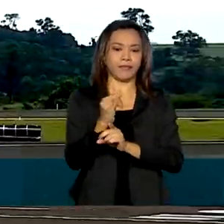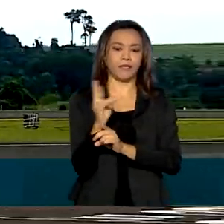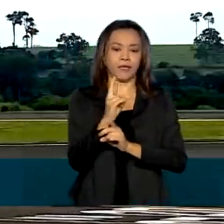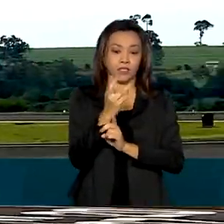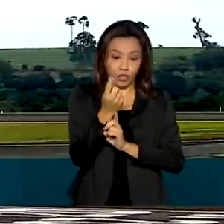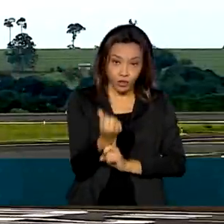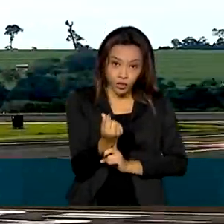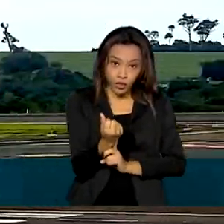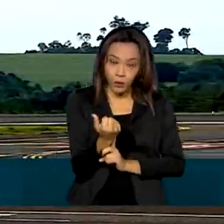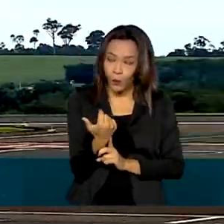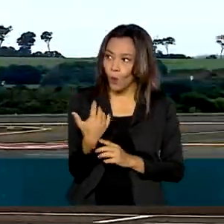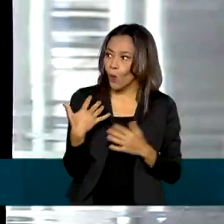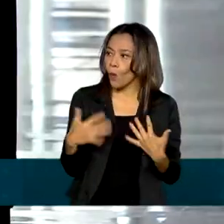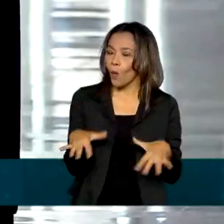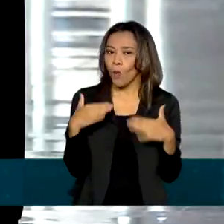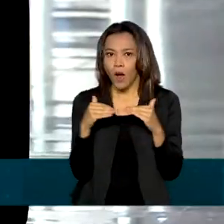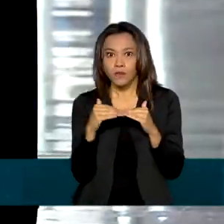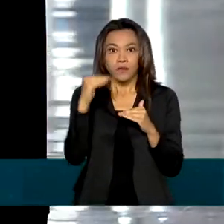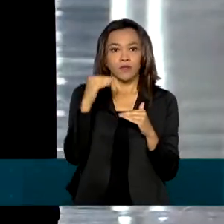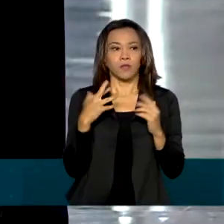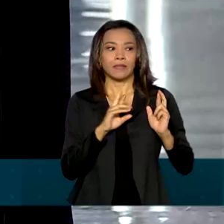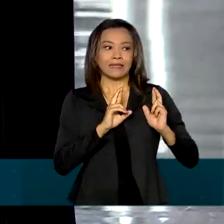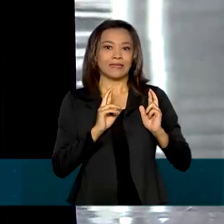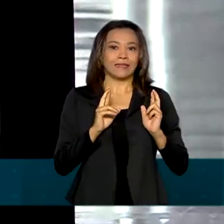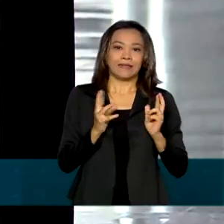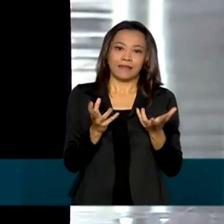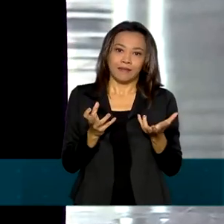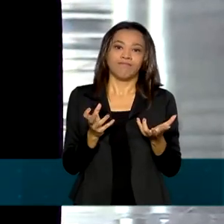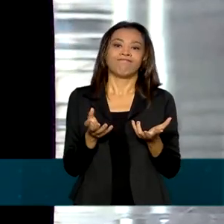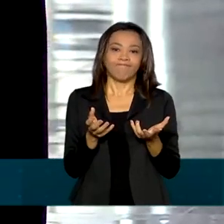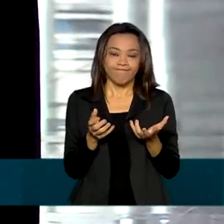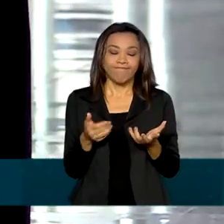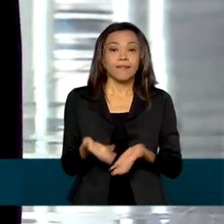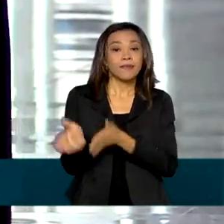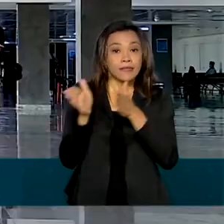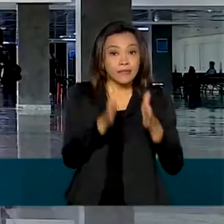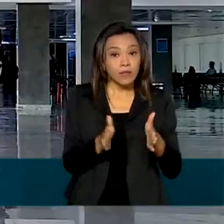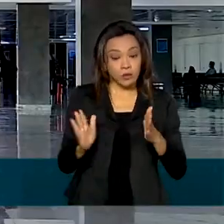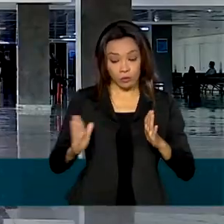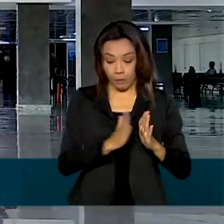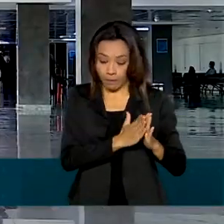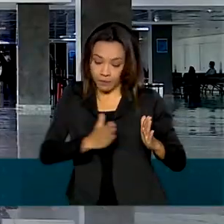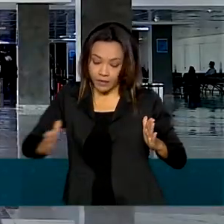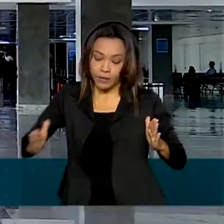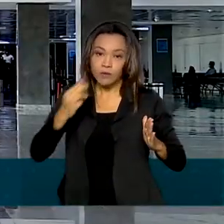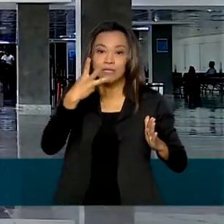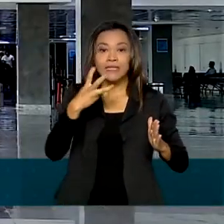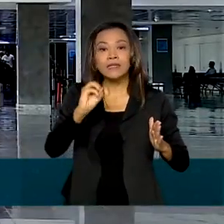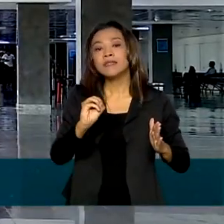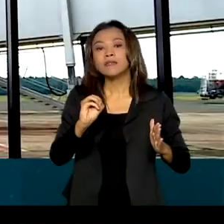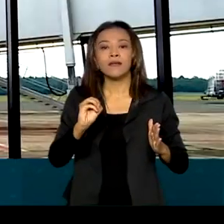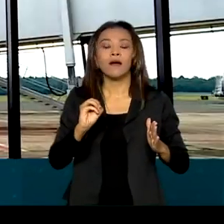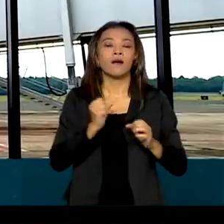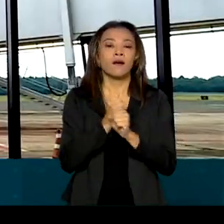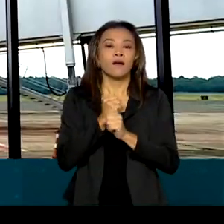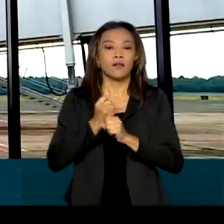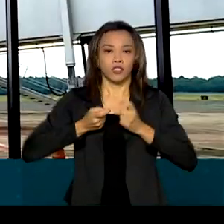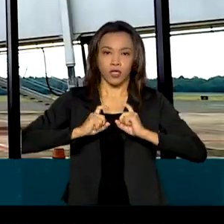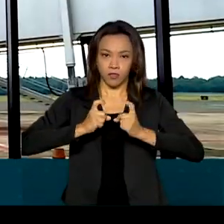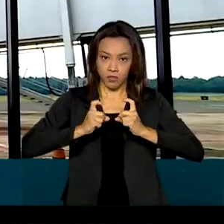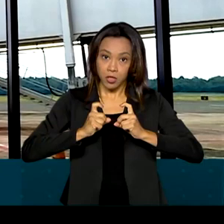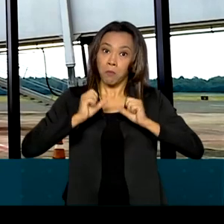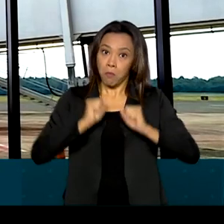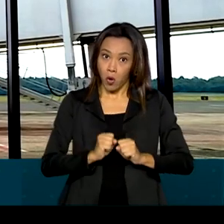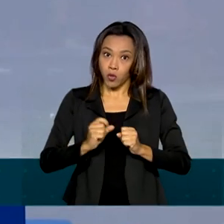bem acima da expectativa inicial de 185 milhões de reais. Em 30 anos de concessão, os investimentos podem chegar a